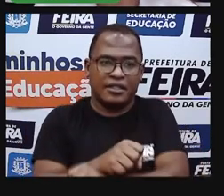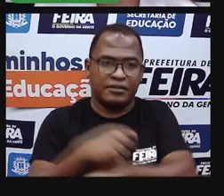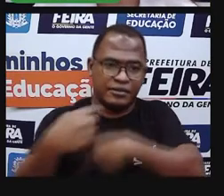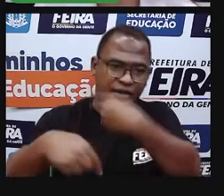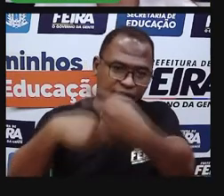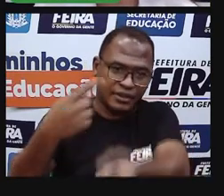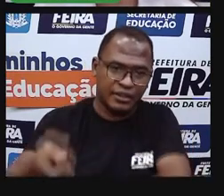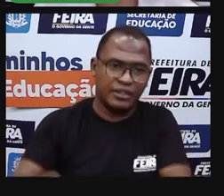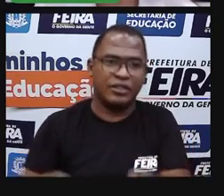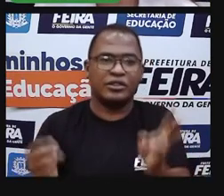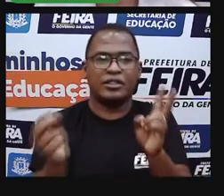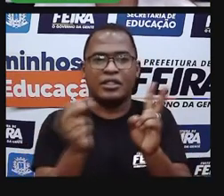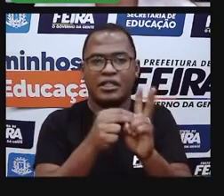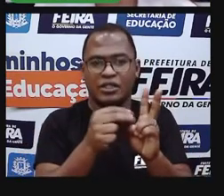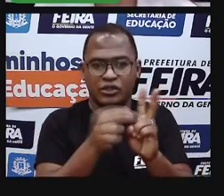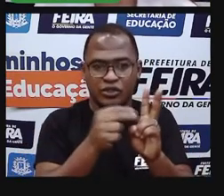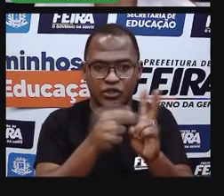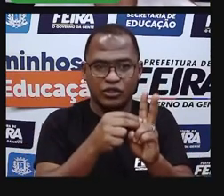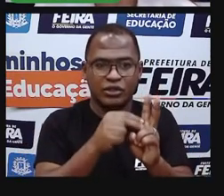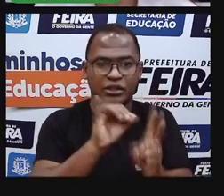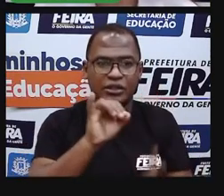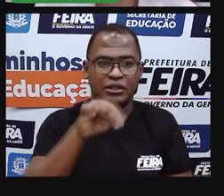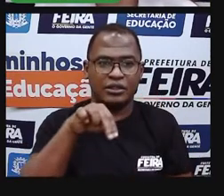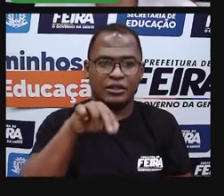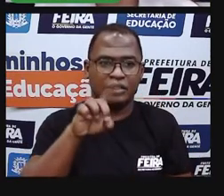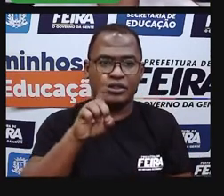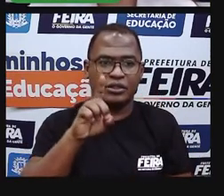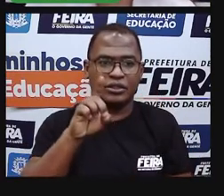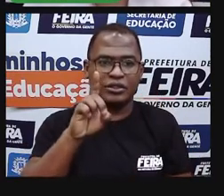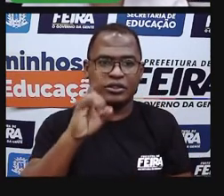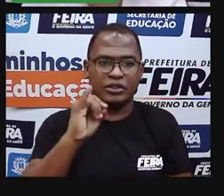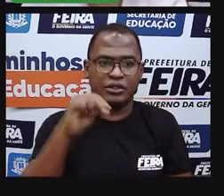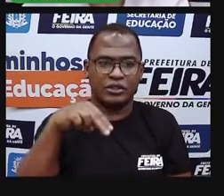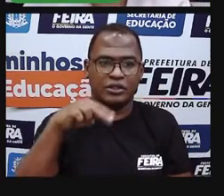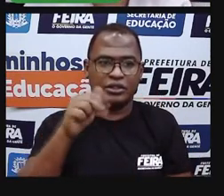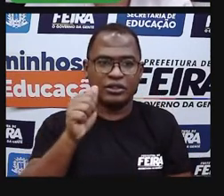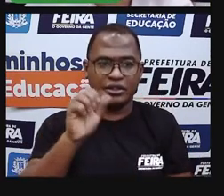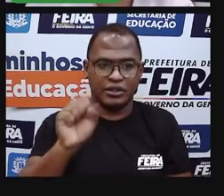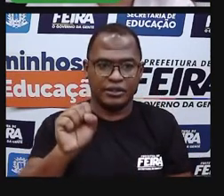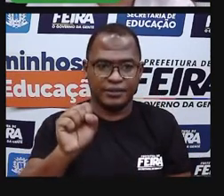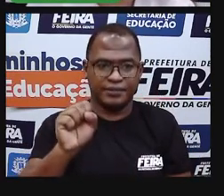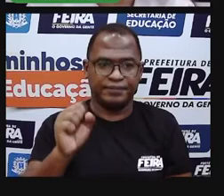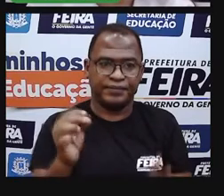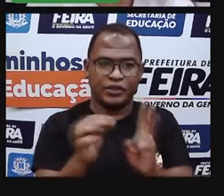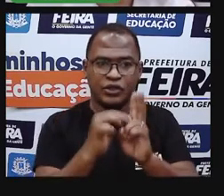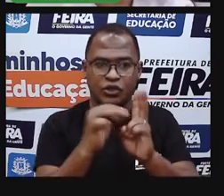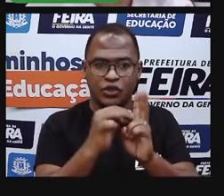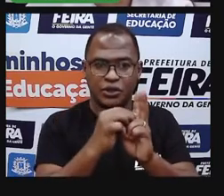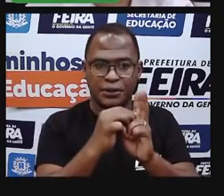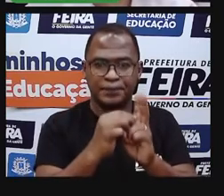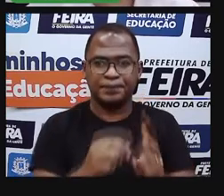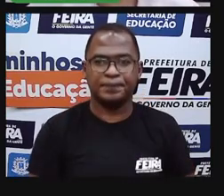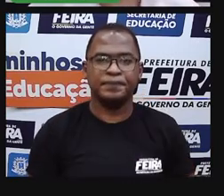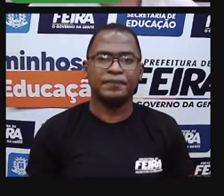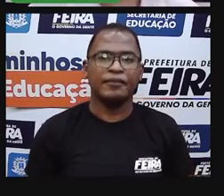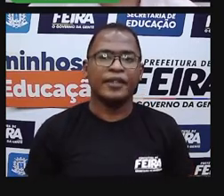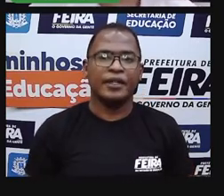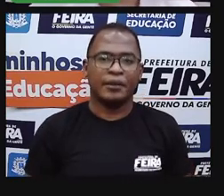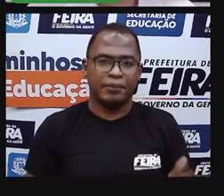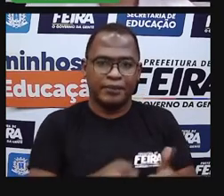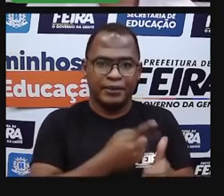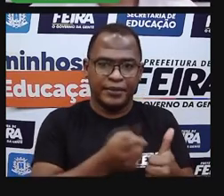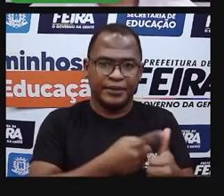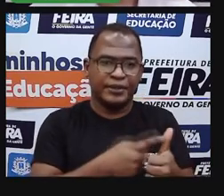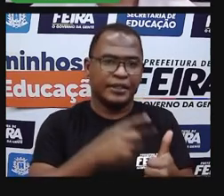A gente descobriu que as comunidades territoriais são formadas com a aproximação de pessoas vizinhas, né, que vivem no